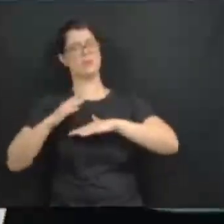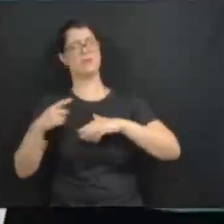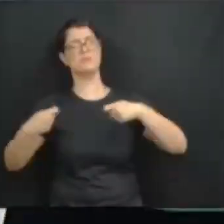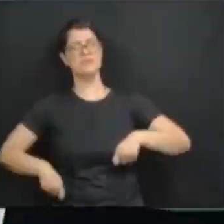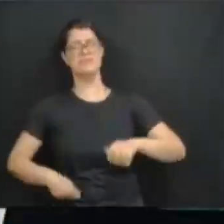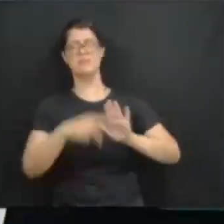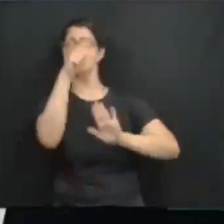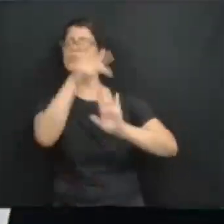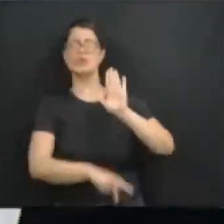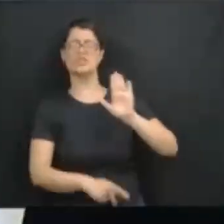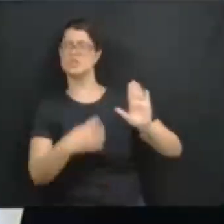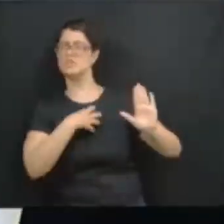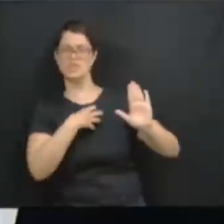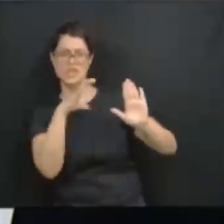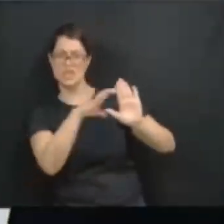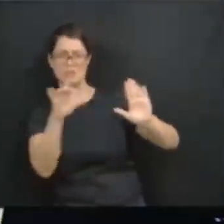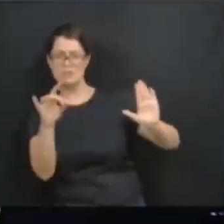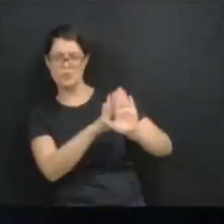Iguaçu. Hoje,